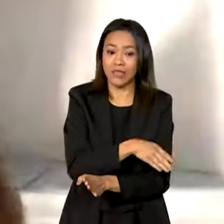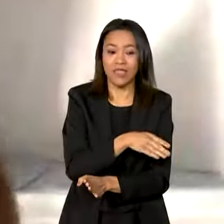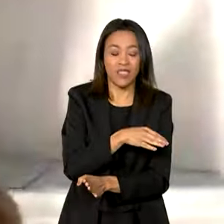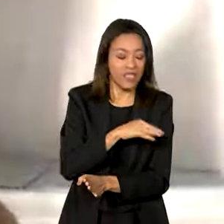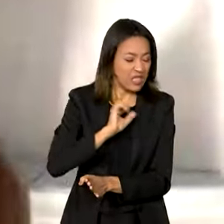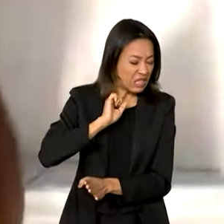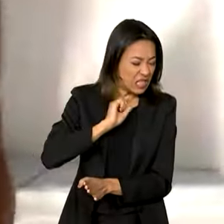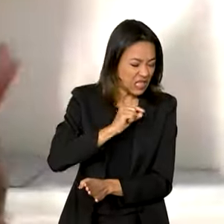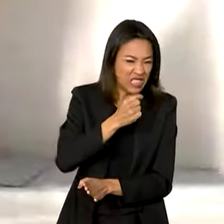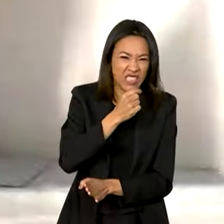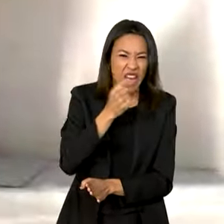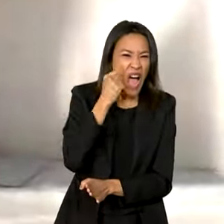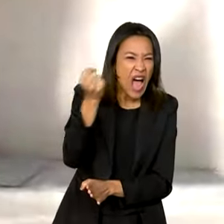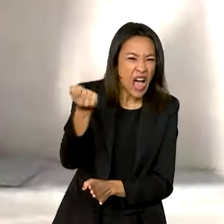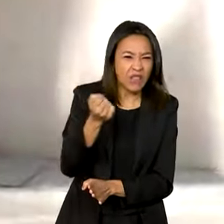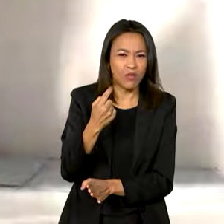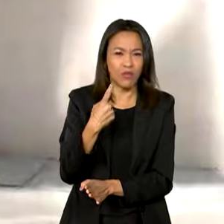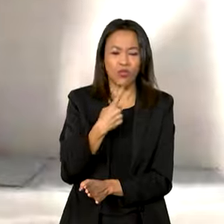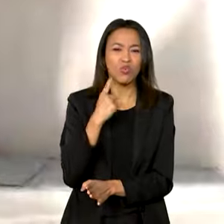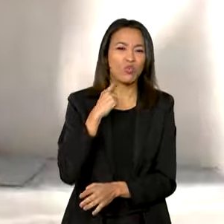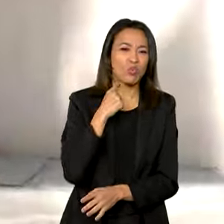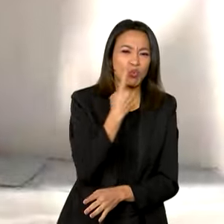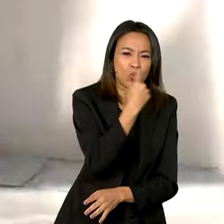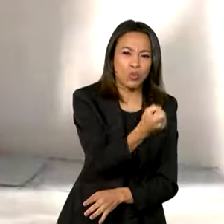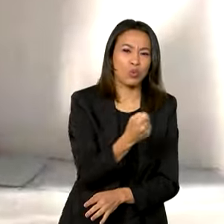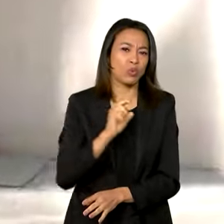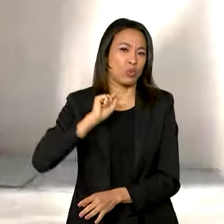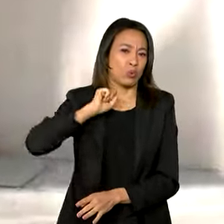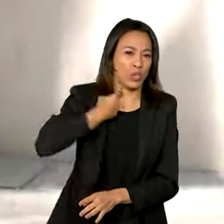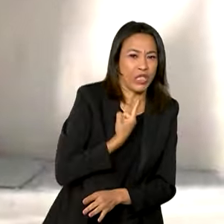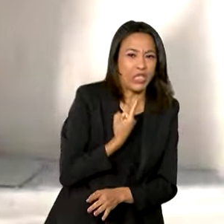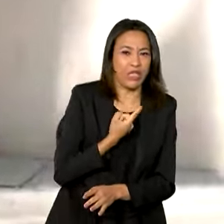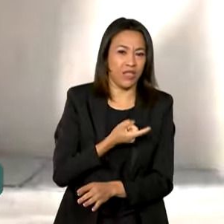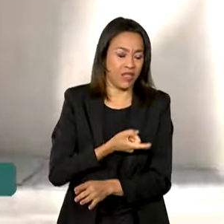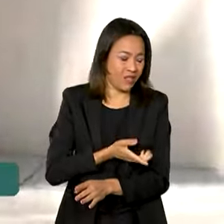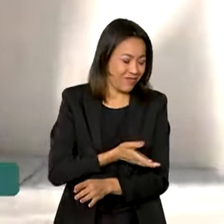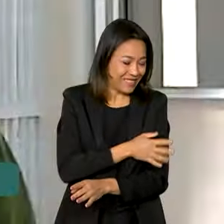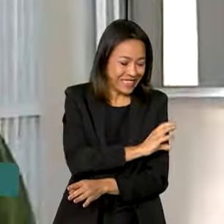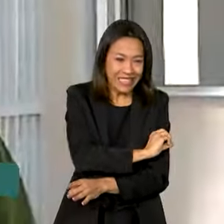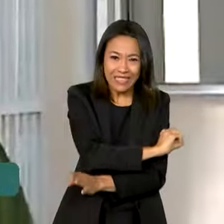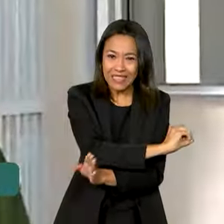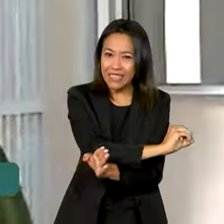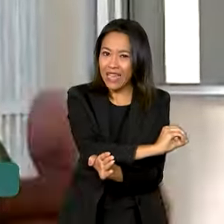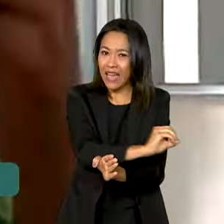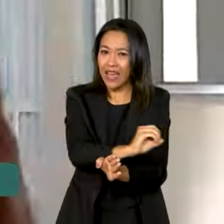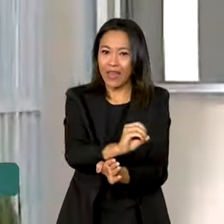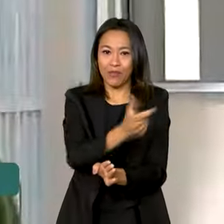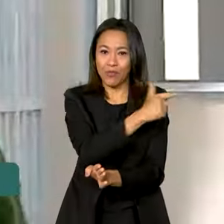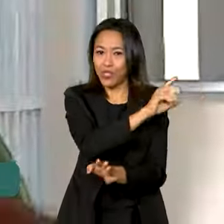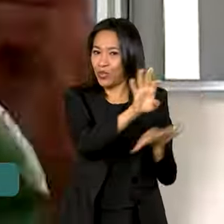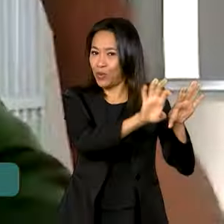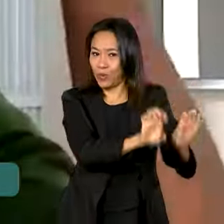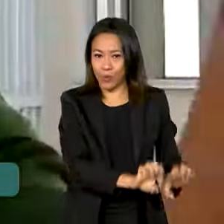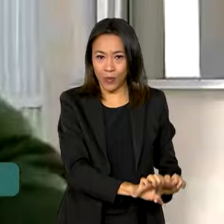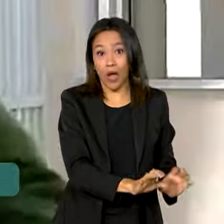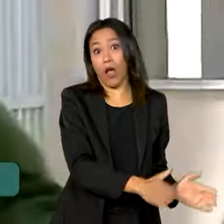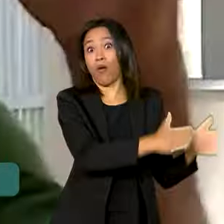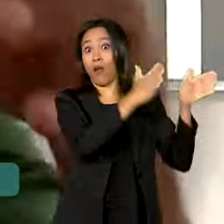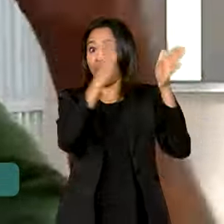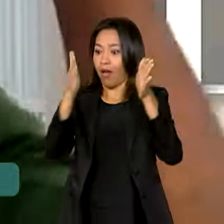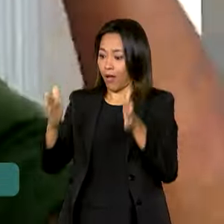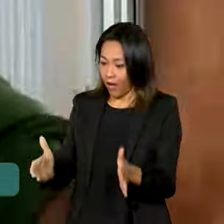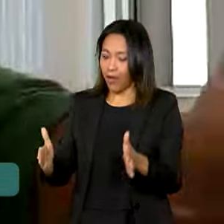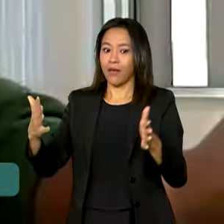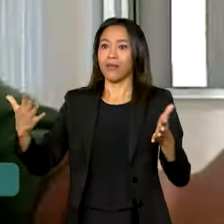sujeira, sem saneamento básico, sem infraestrutura, nada. A de Milson conta que só foi possível